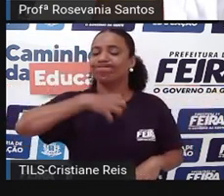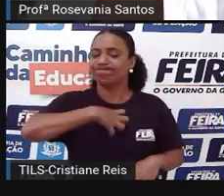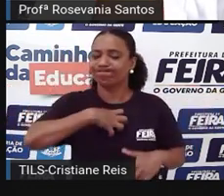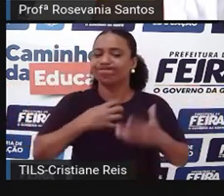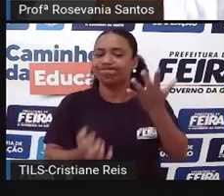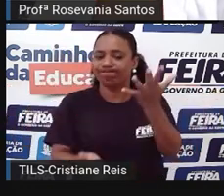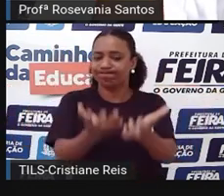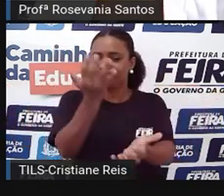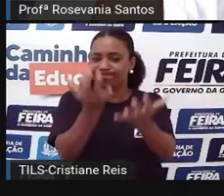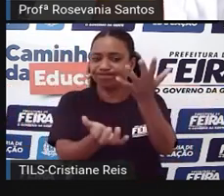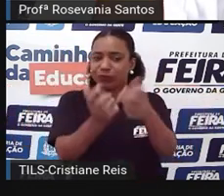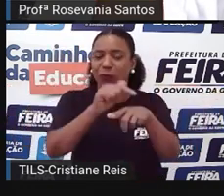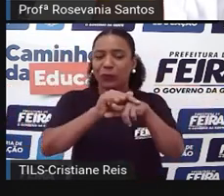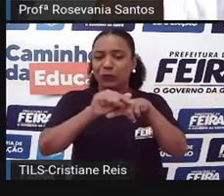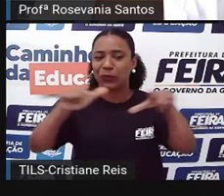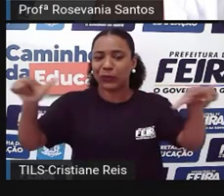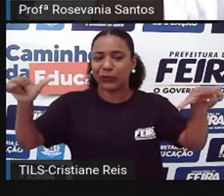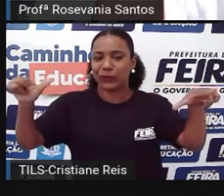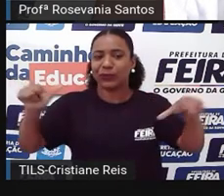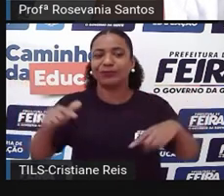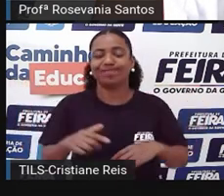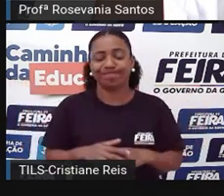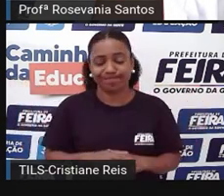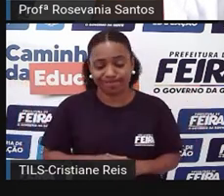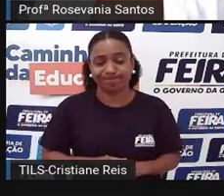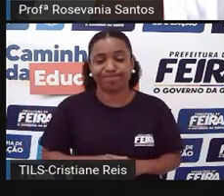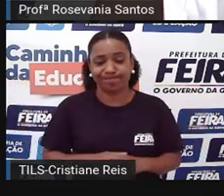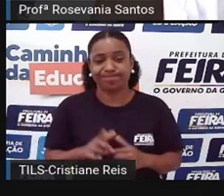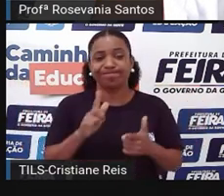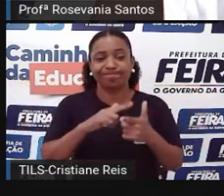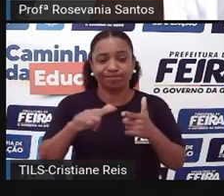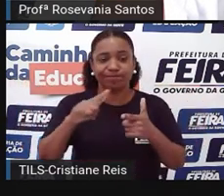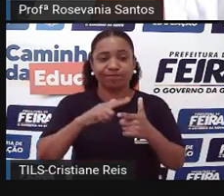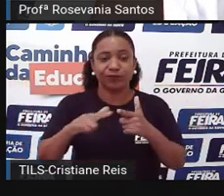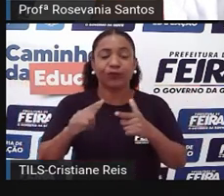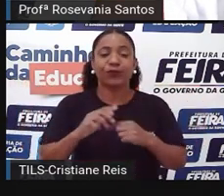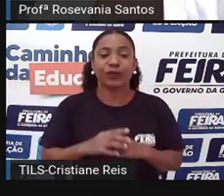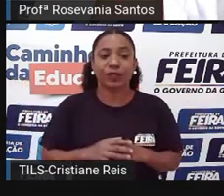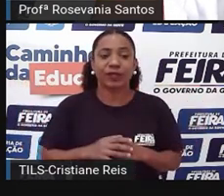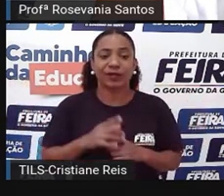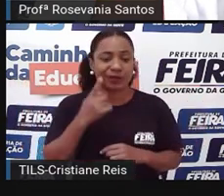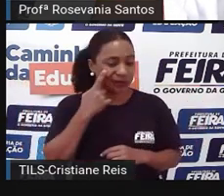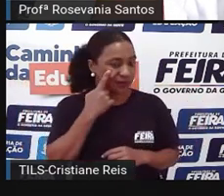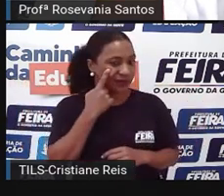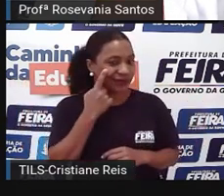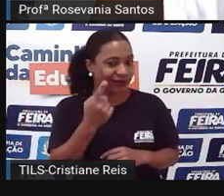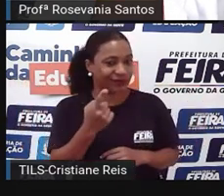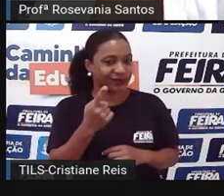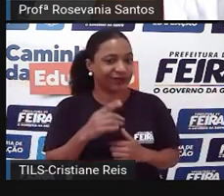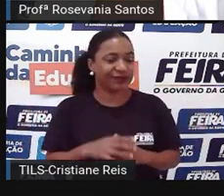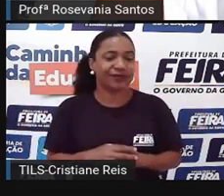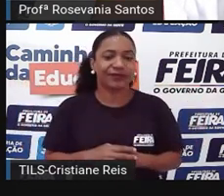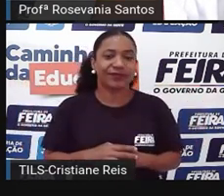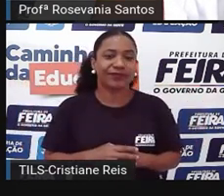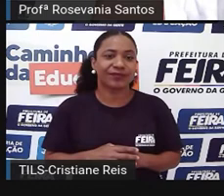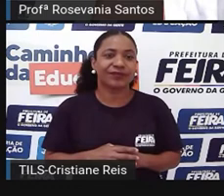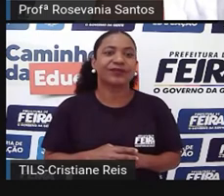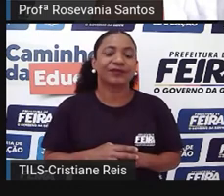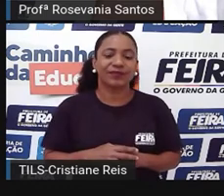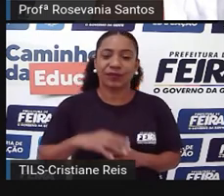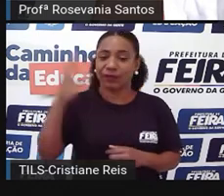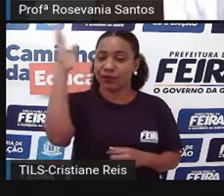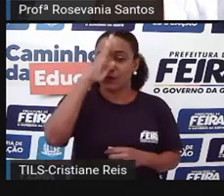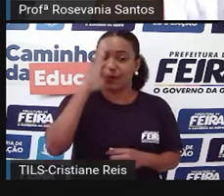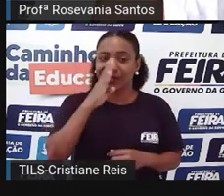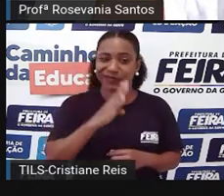né, infelizmente, e aí é o número total. Aqui, levando em consideração do Bahia, da, desculpa, do Brasil como